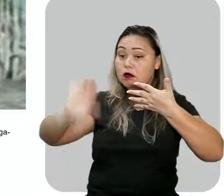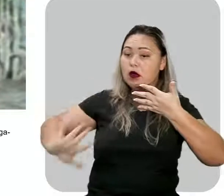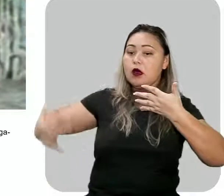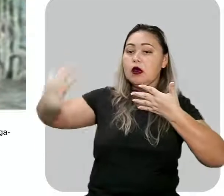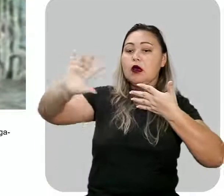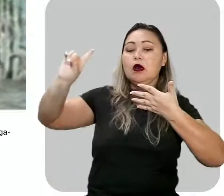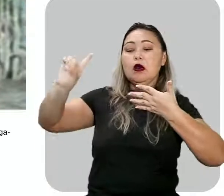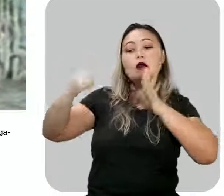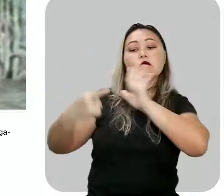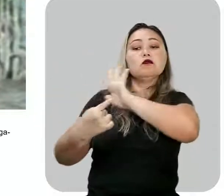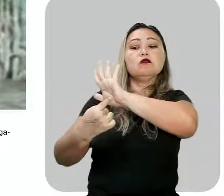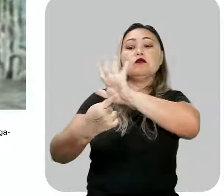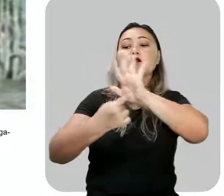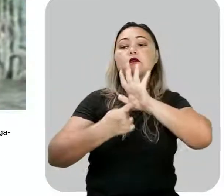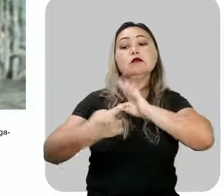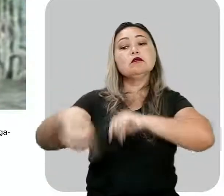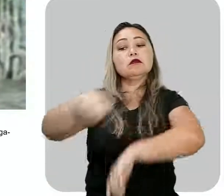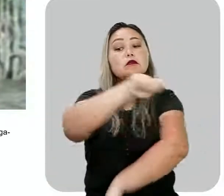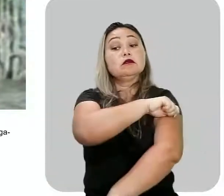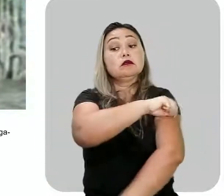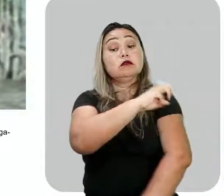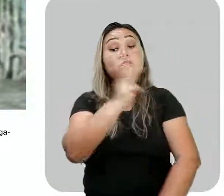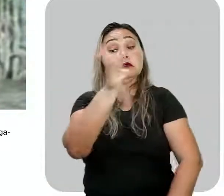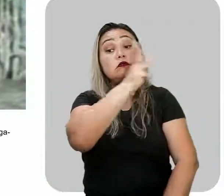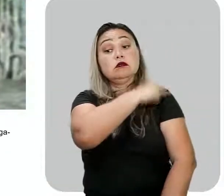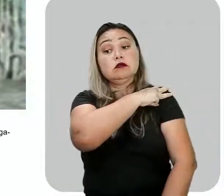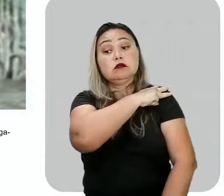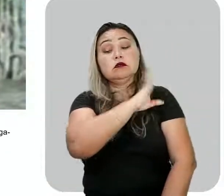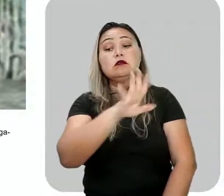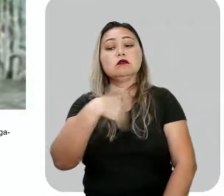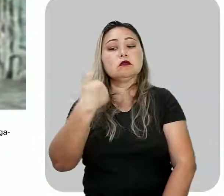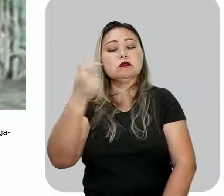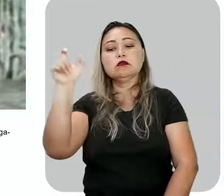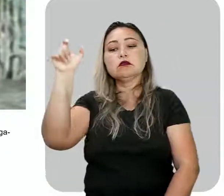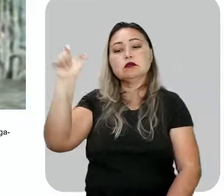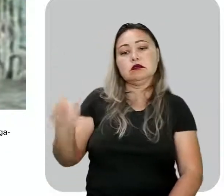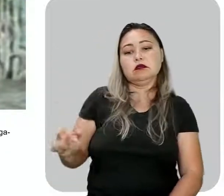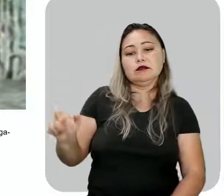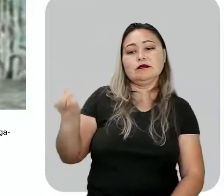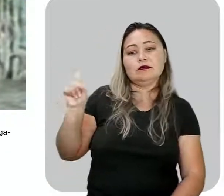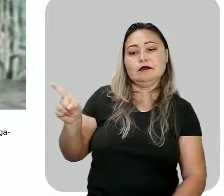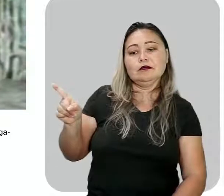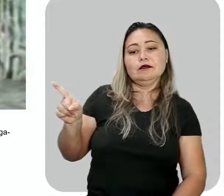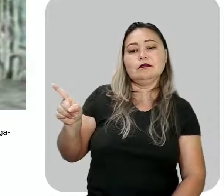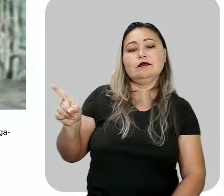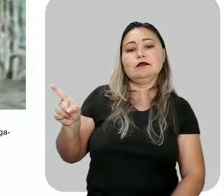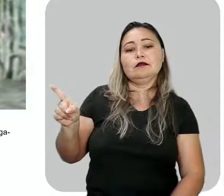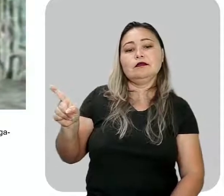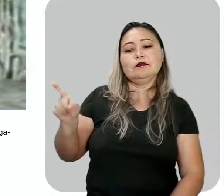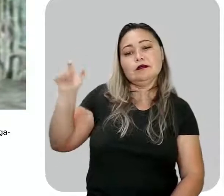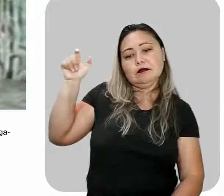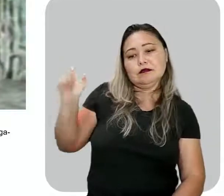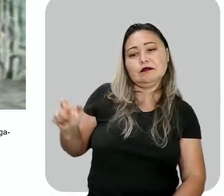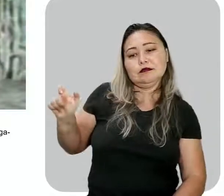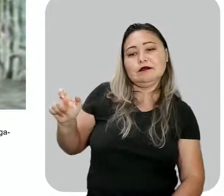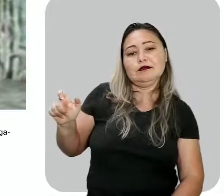já para trazer aqui para você, aluno terceirão, né, esse personagem que traz toda essa